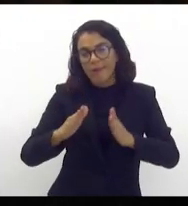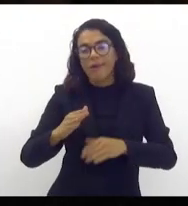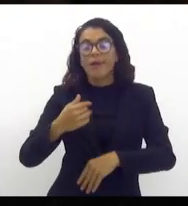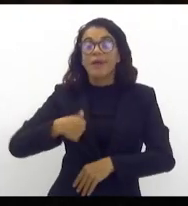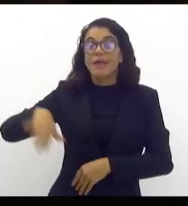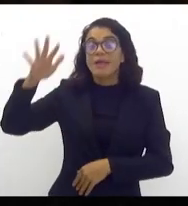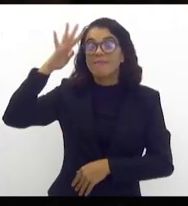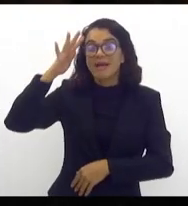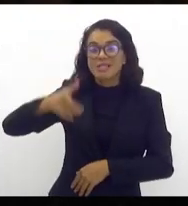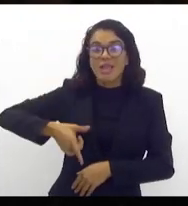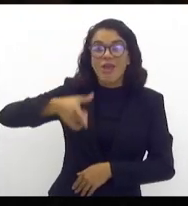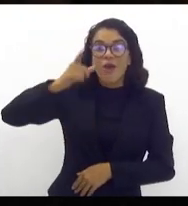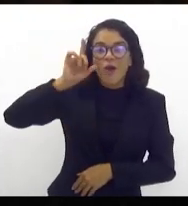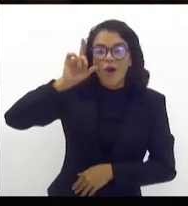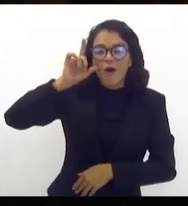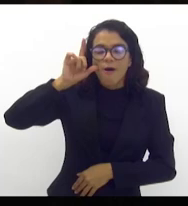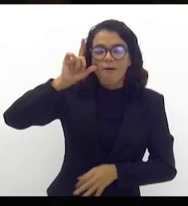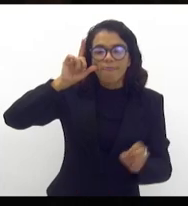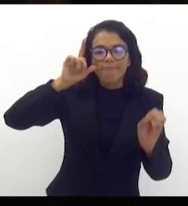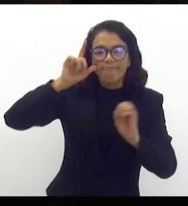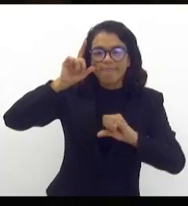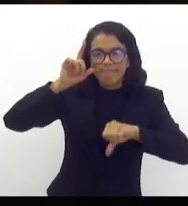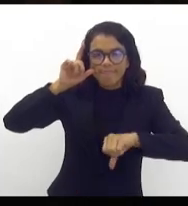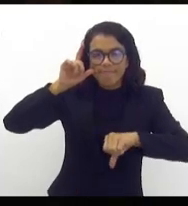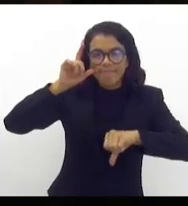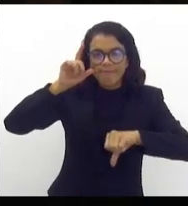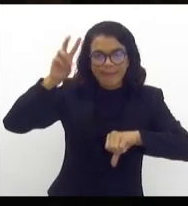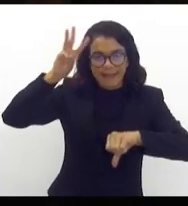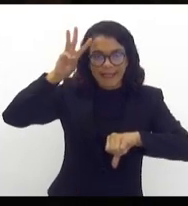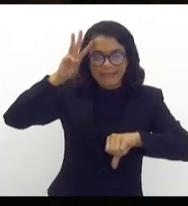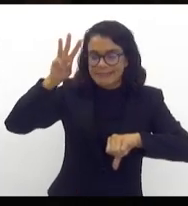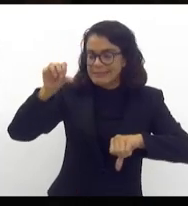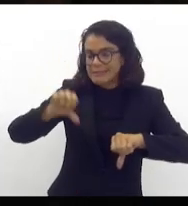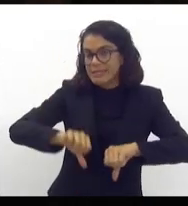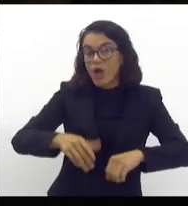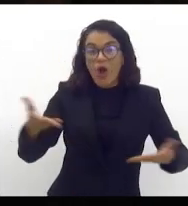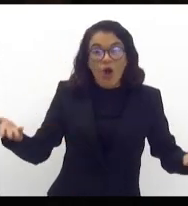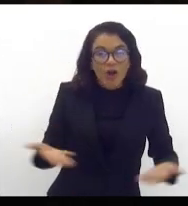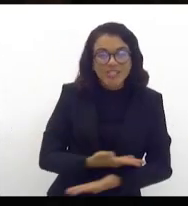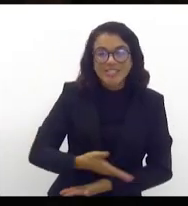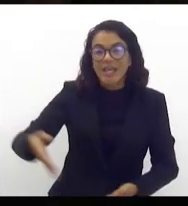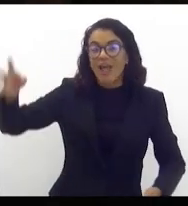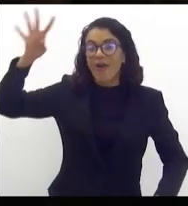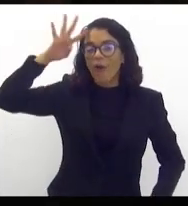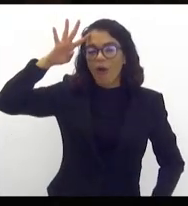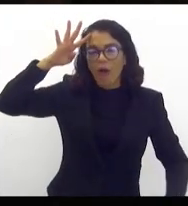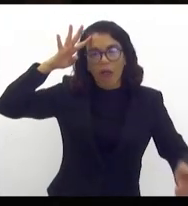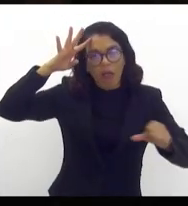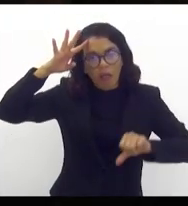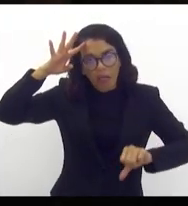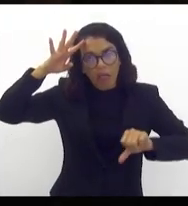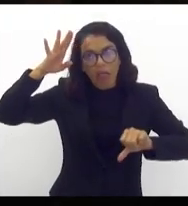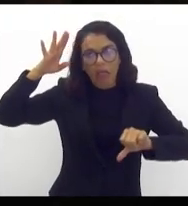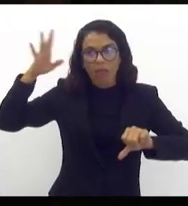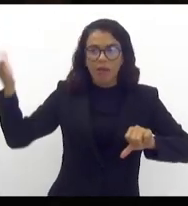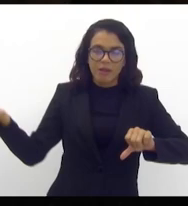Imaginei que ia ser ontem. Terça, também não foi. Hoje, quarta, também não foi.